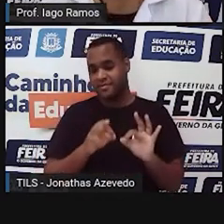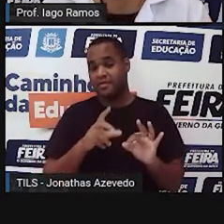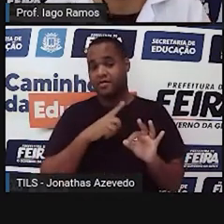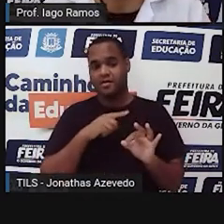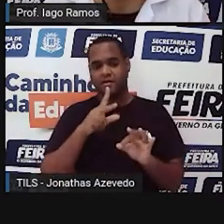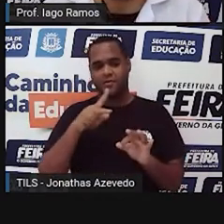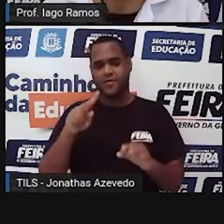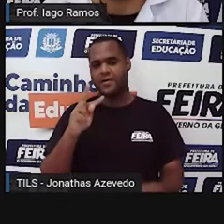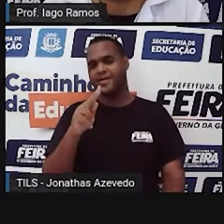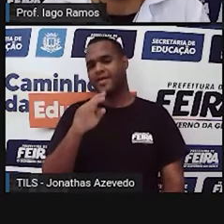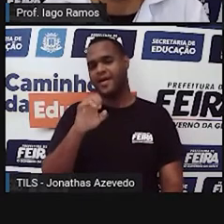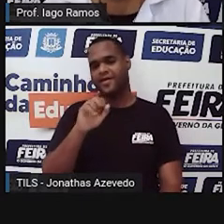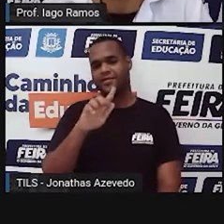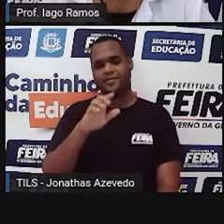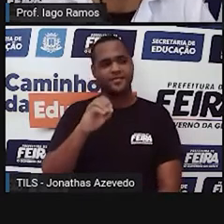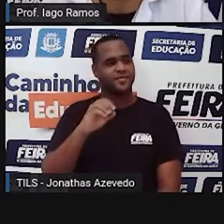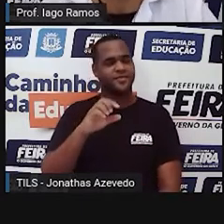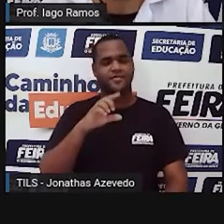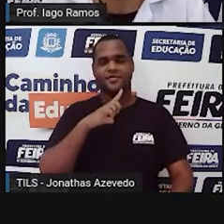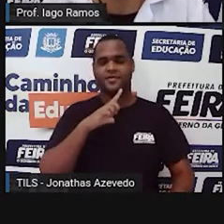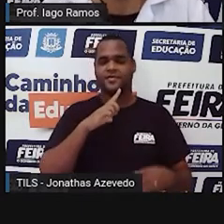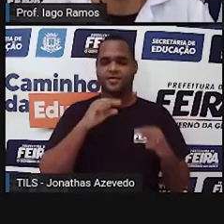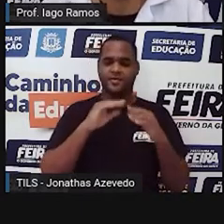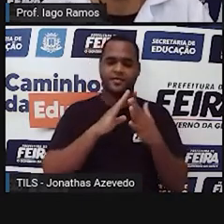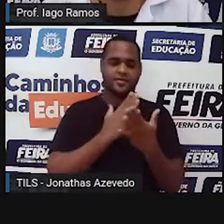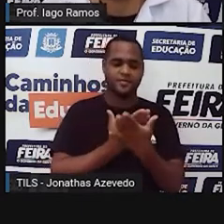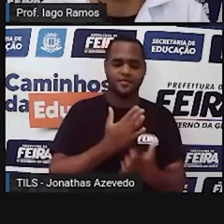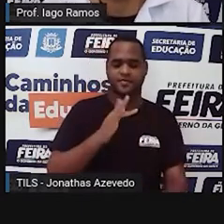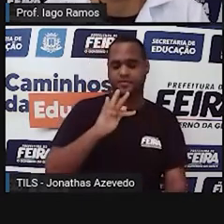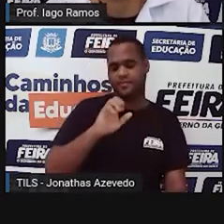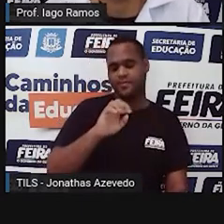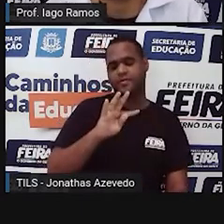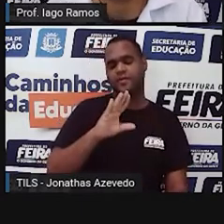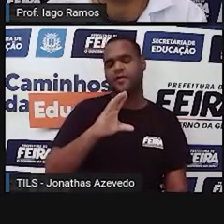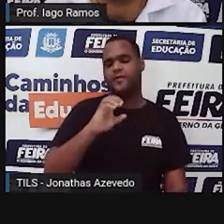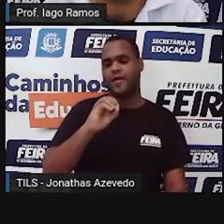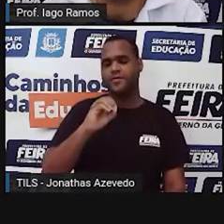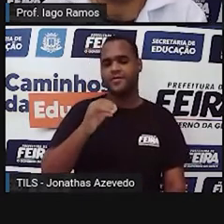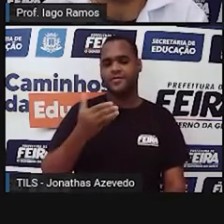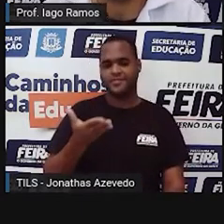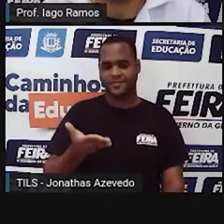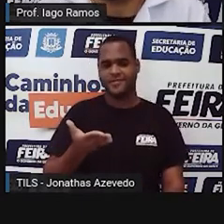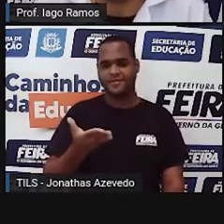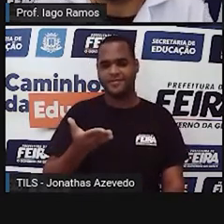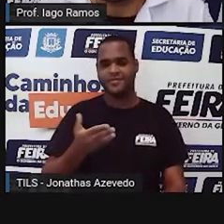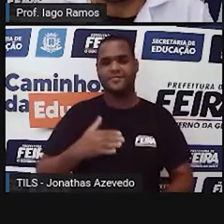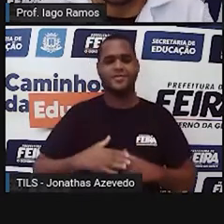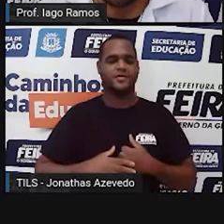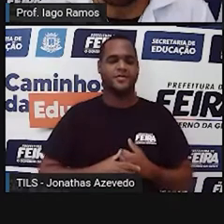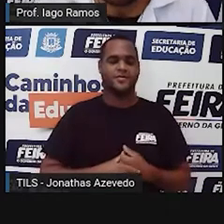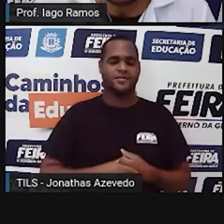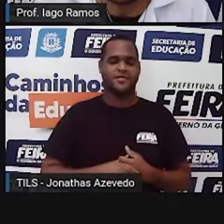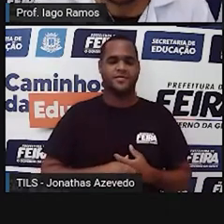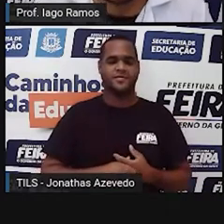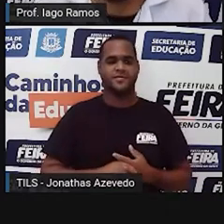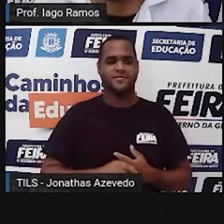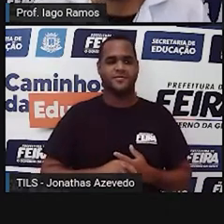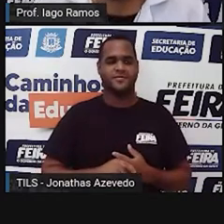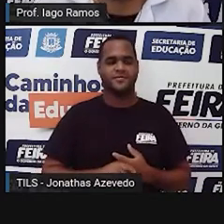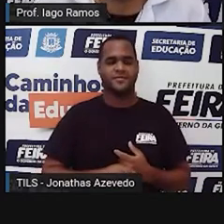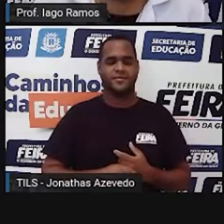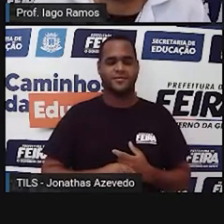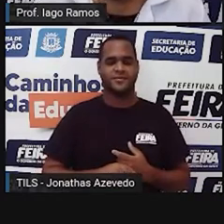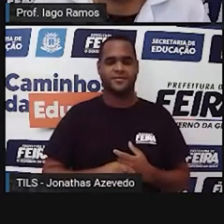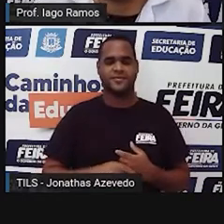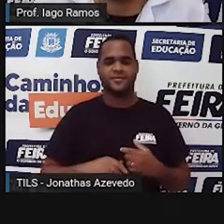sou o professor Iago Ramos, venho lá da Escola Municipal Faustino Dias Lima, né, um pouquinho aqui